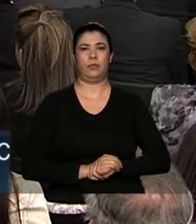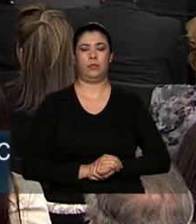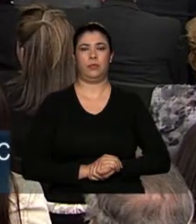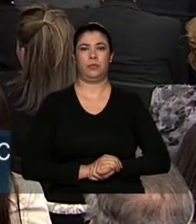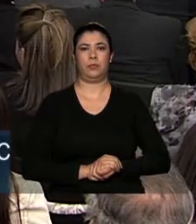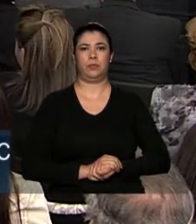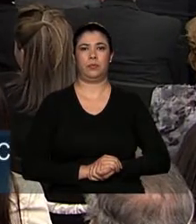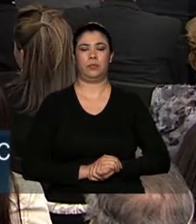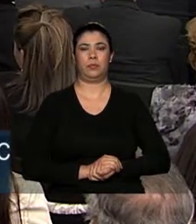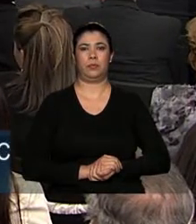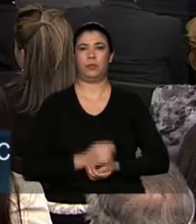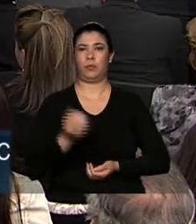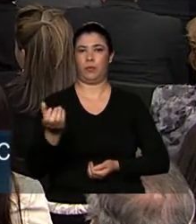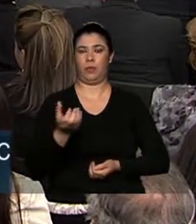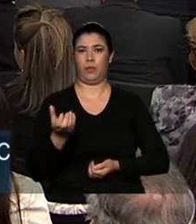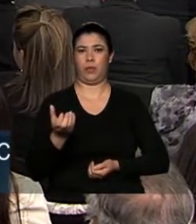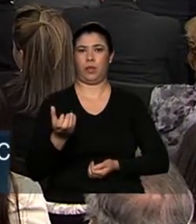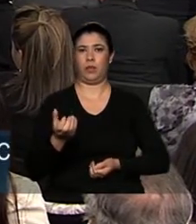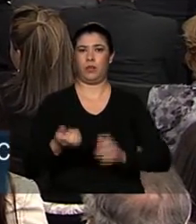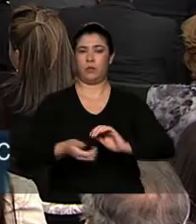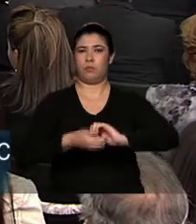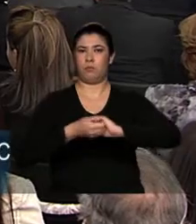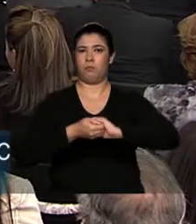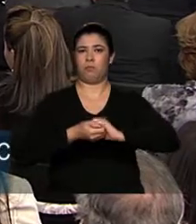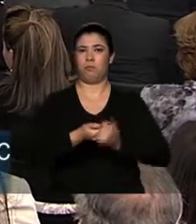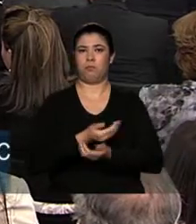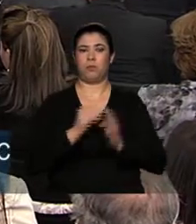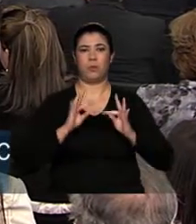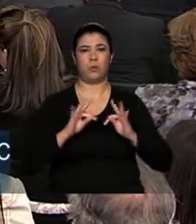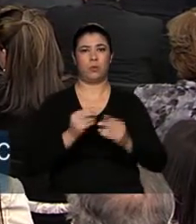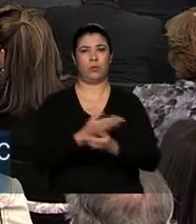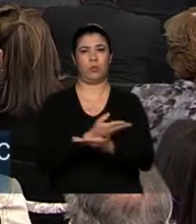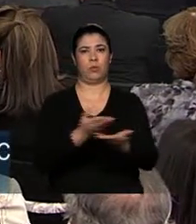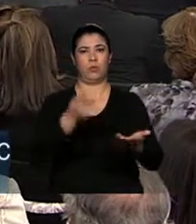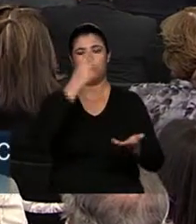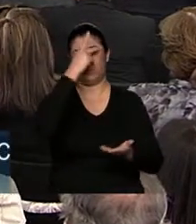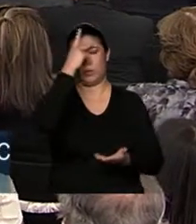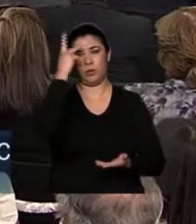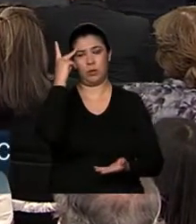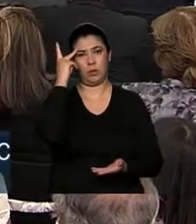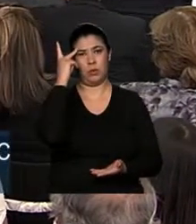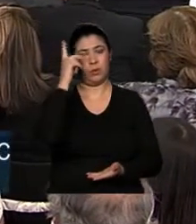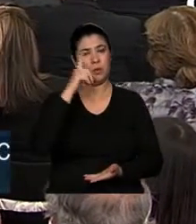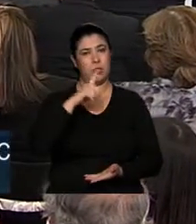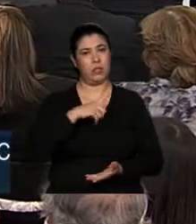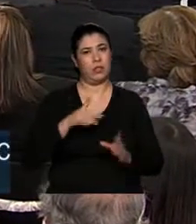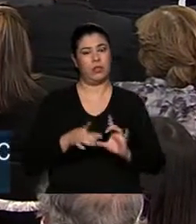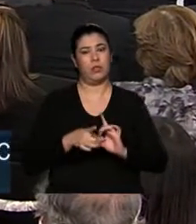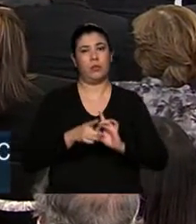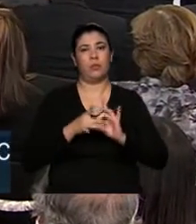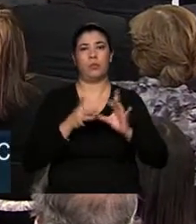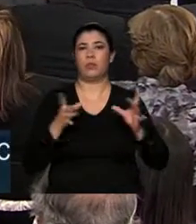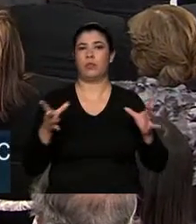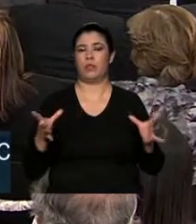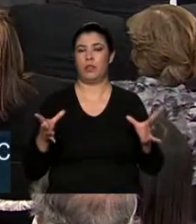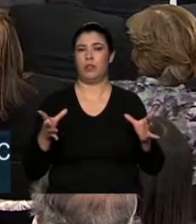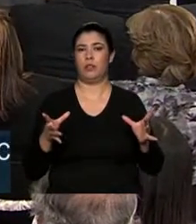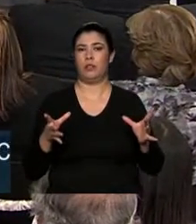a todos os que estão aqui e que se dispõem a essa,